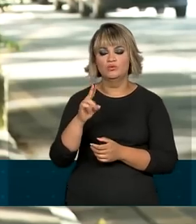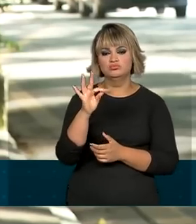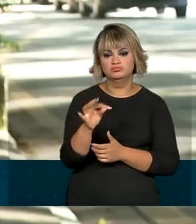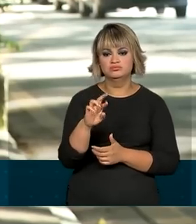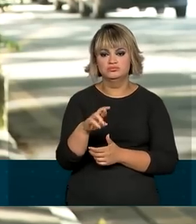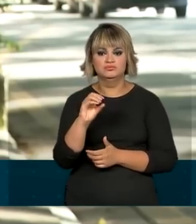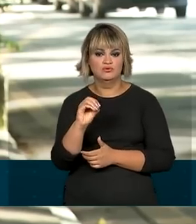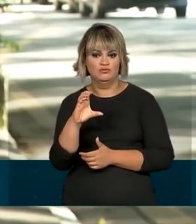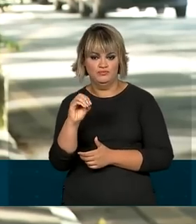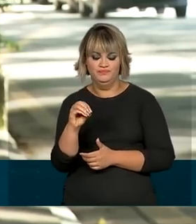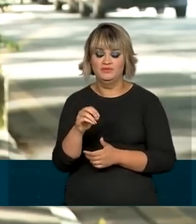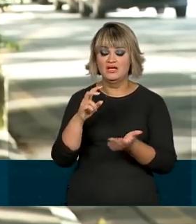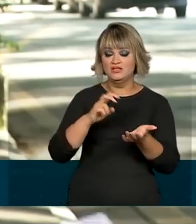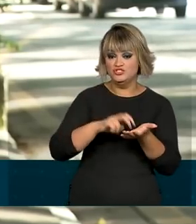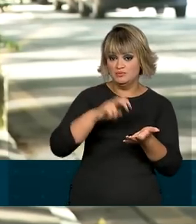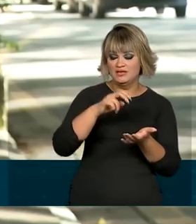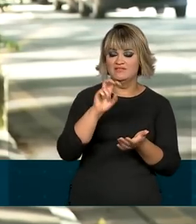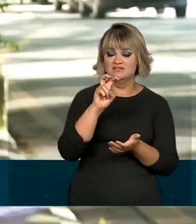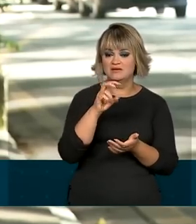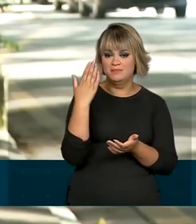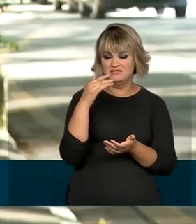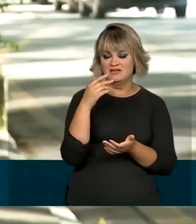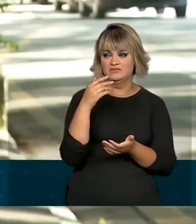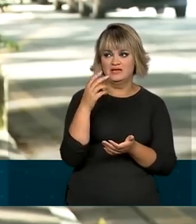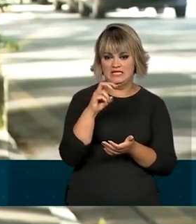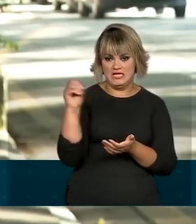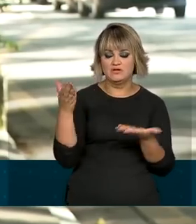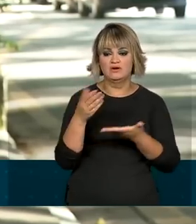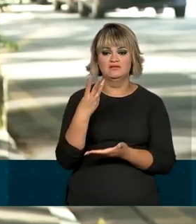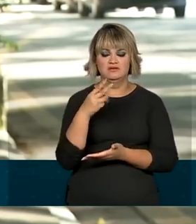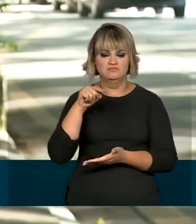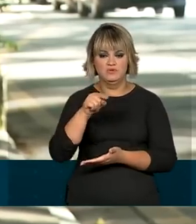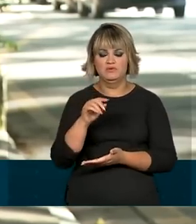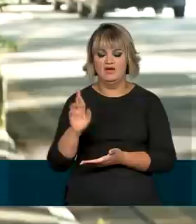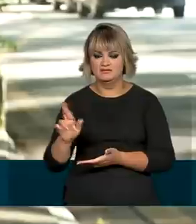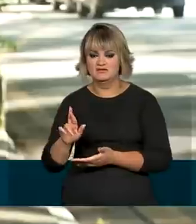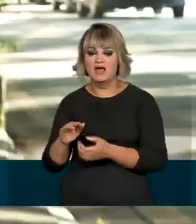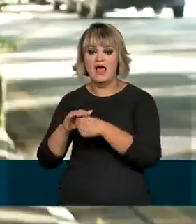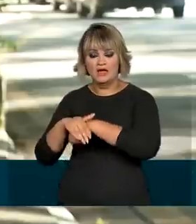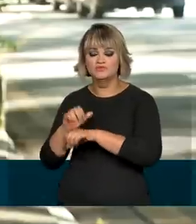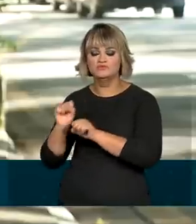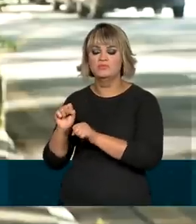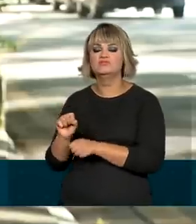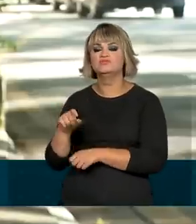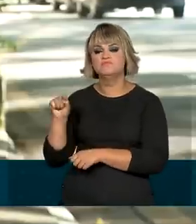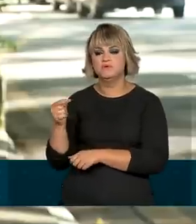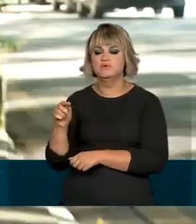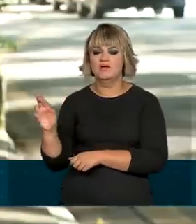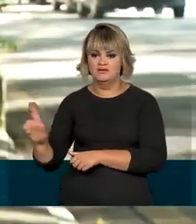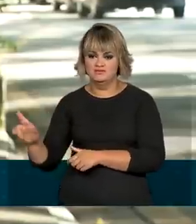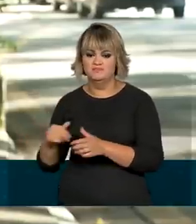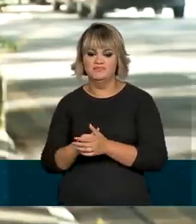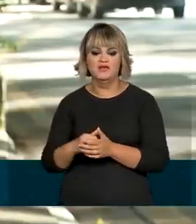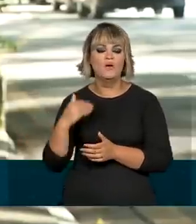O limite durante o dia passa de 500 para 3 mil reais, à noite de 100 para 1 mil reais. Segundo